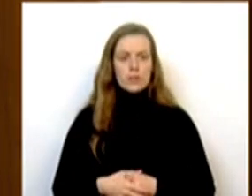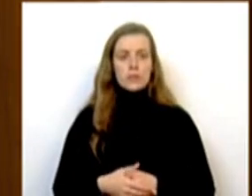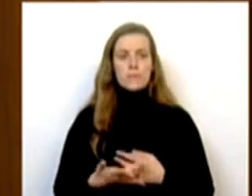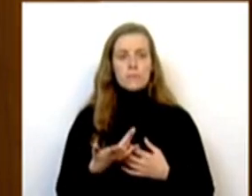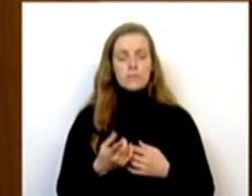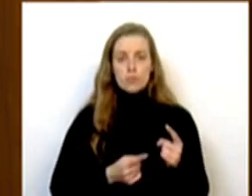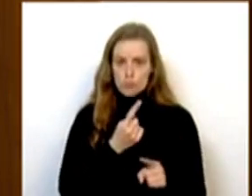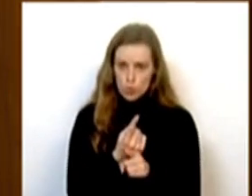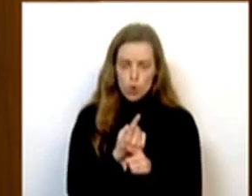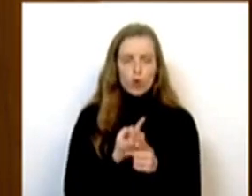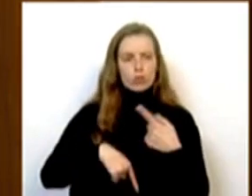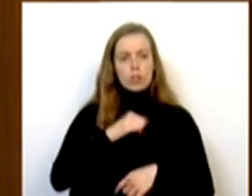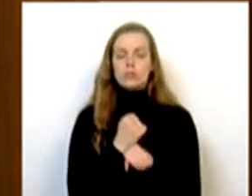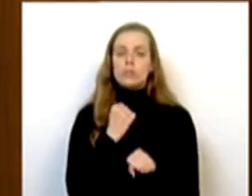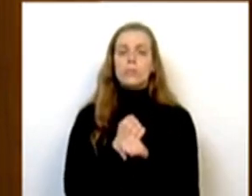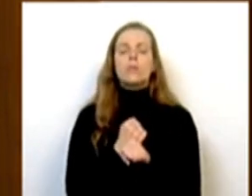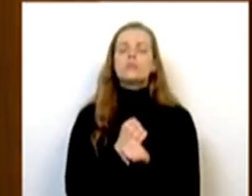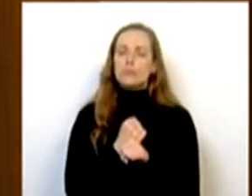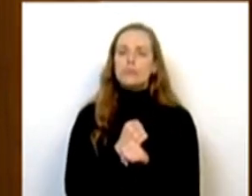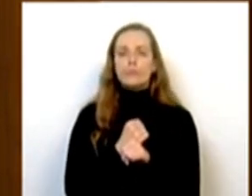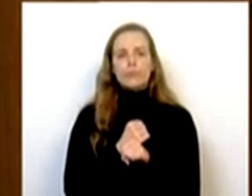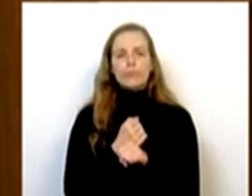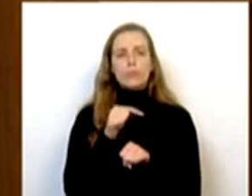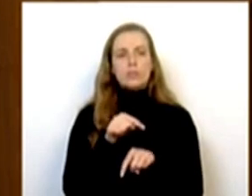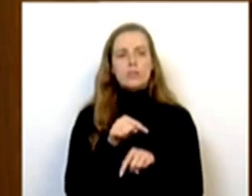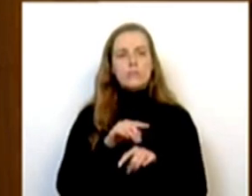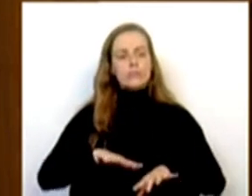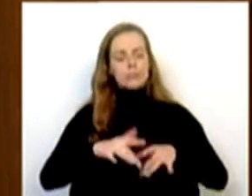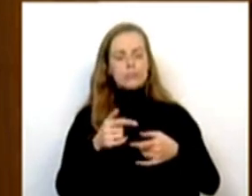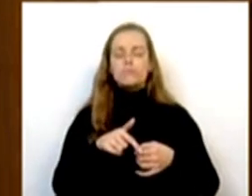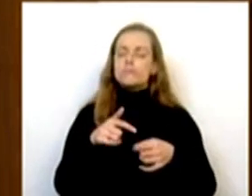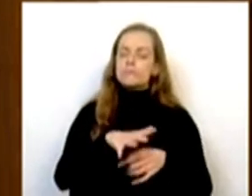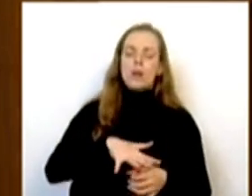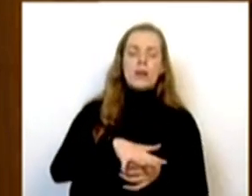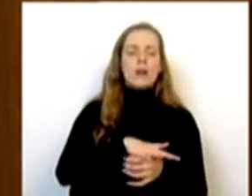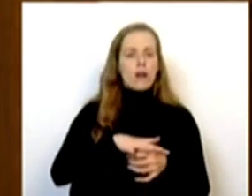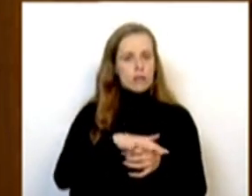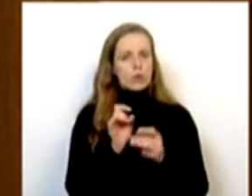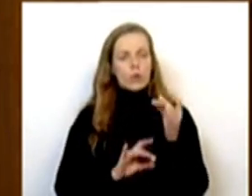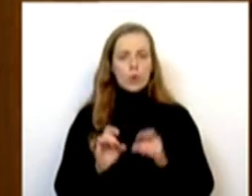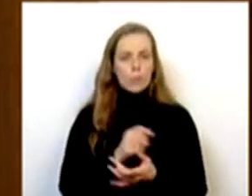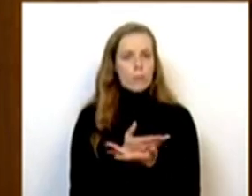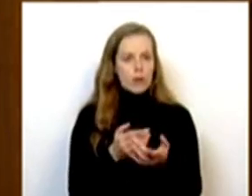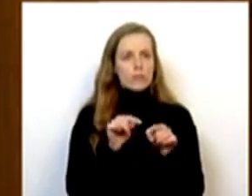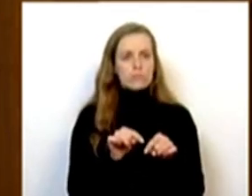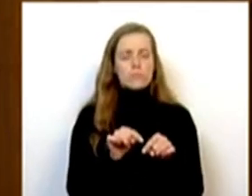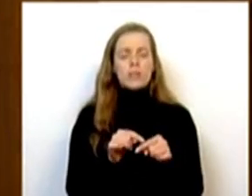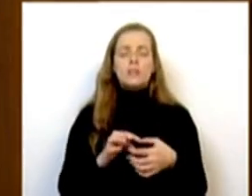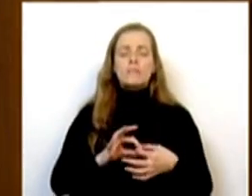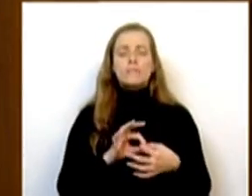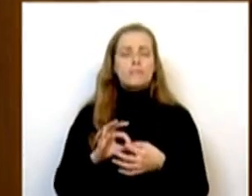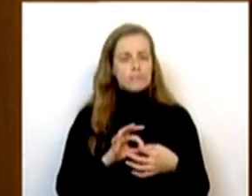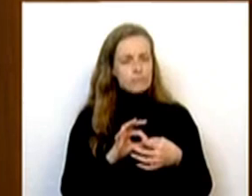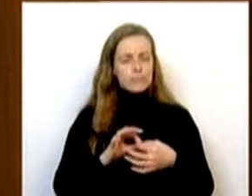simultâneo, trabalhamos para envolver a nossa indústria de defesa nas cadeias de valor europeias, enfatizando complementaridade e